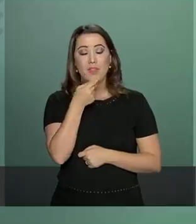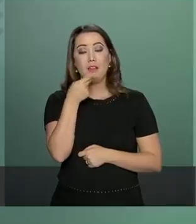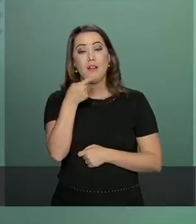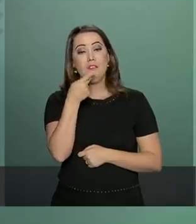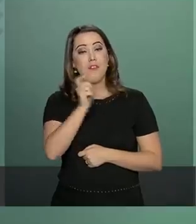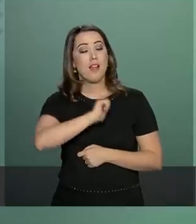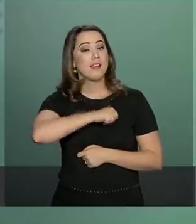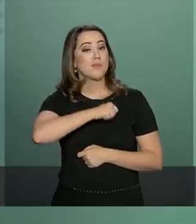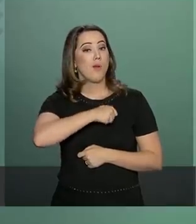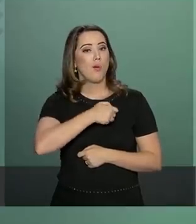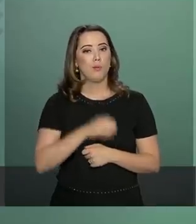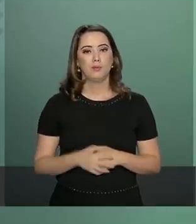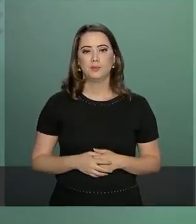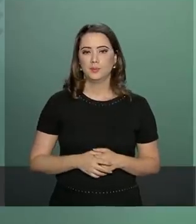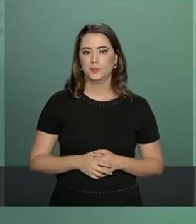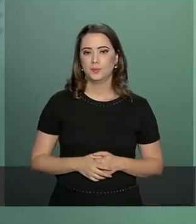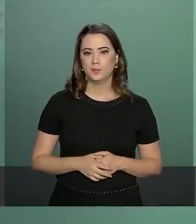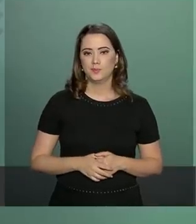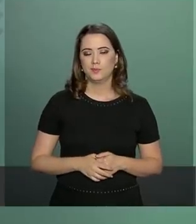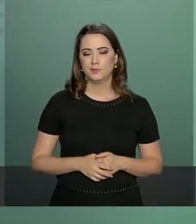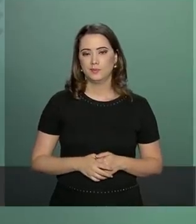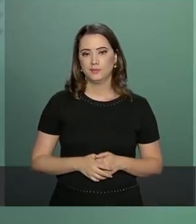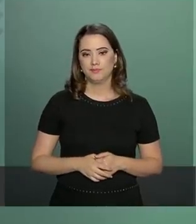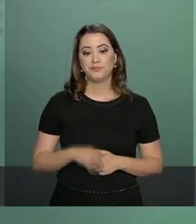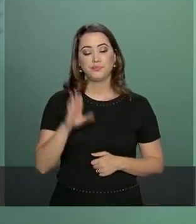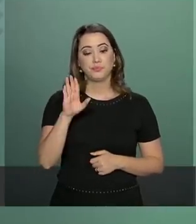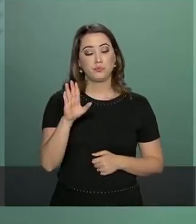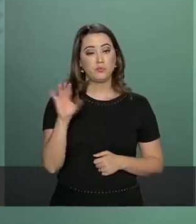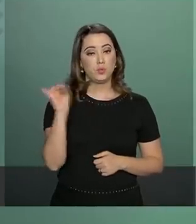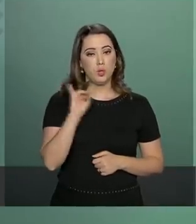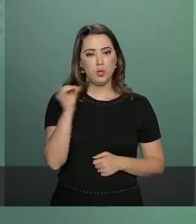tudo bem general tudo bom o presidente